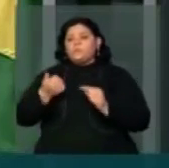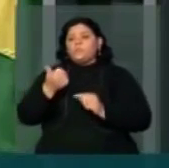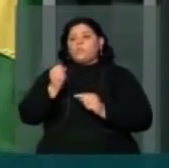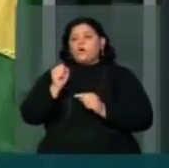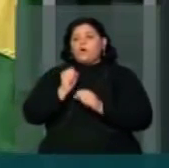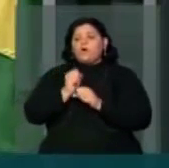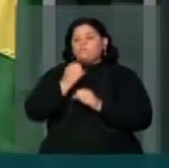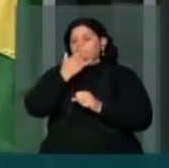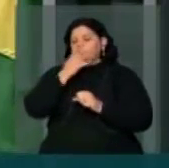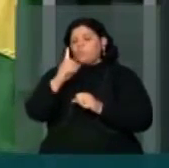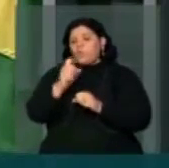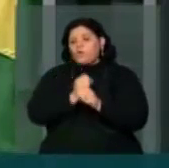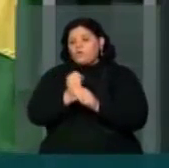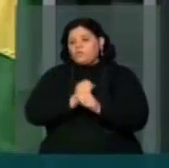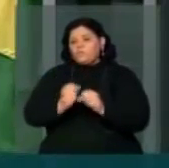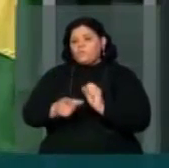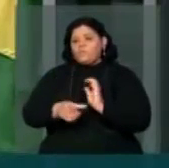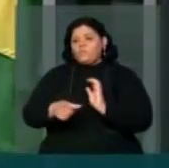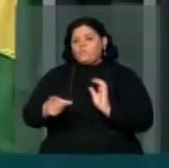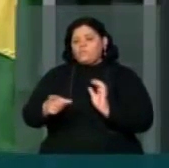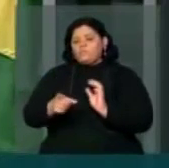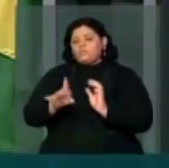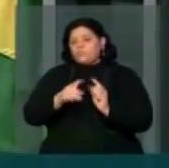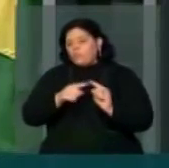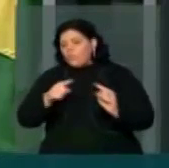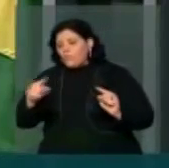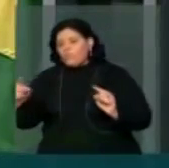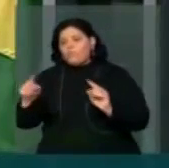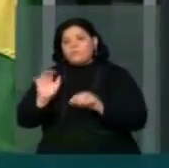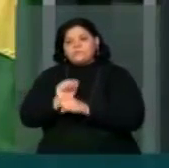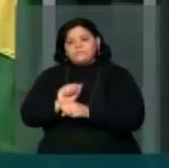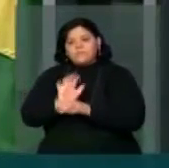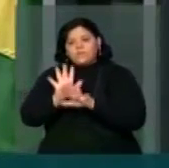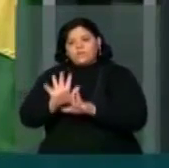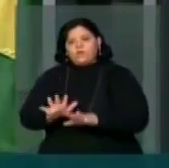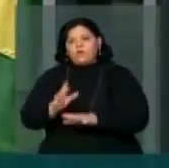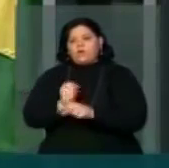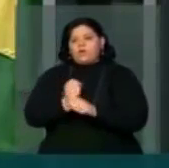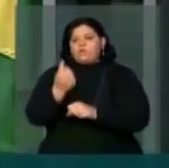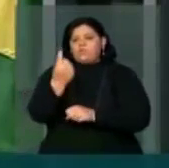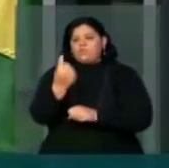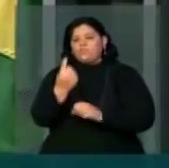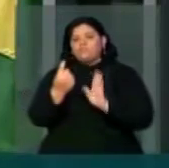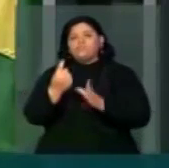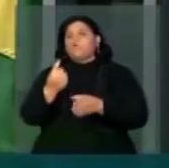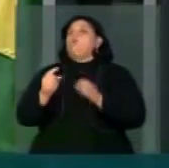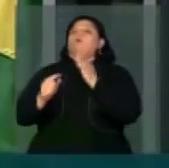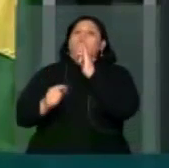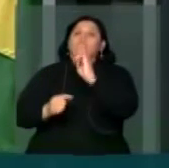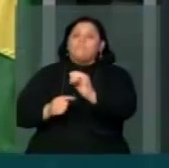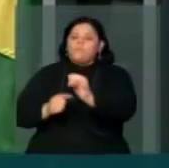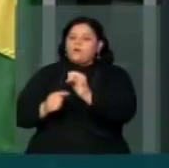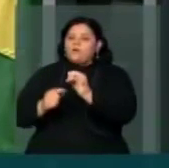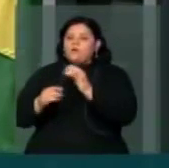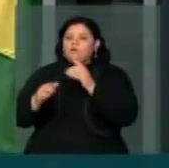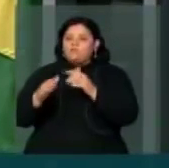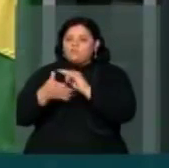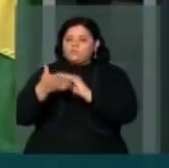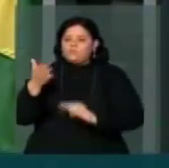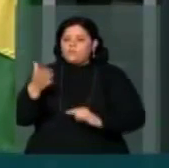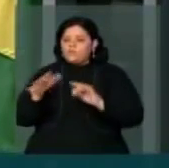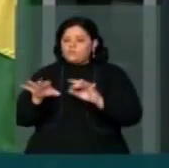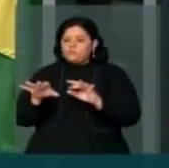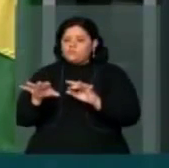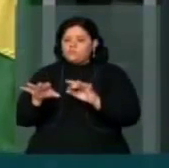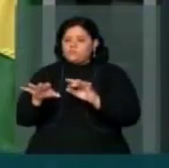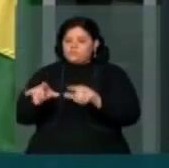ano. Assim, o ano do modelo a ser informado no certificado de registro do veículo